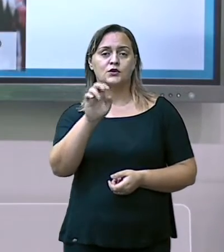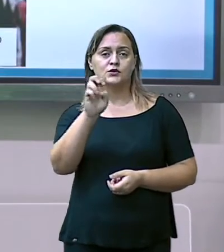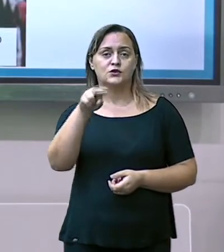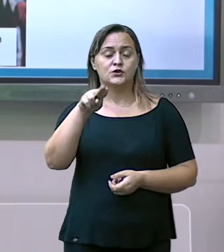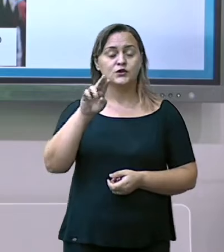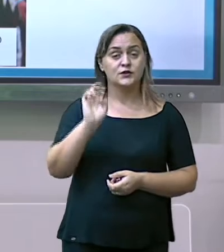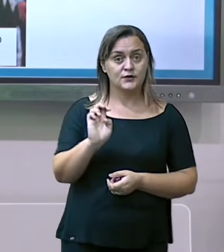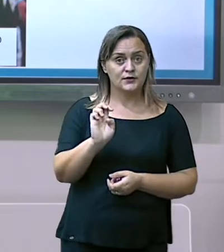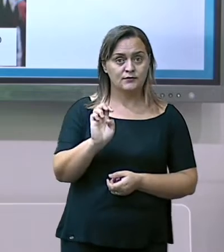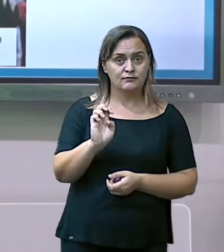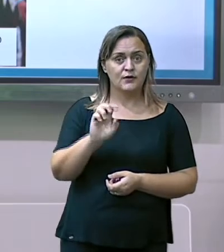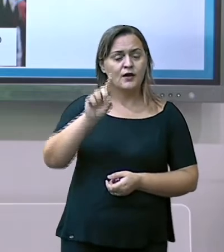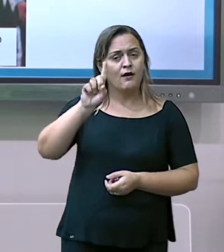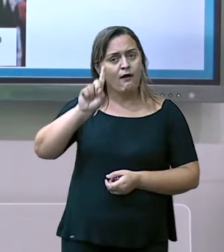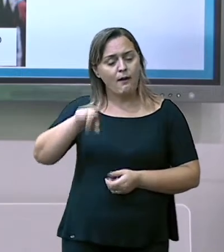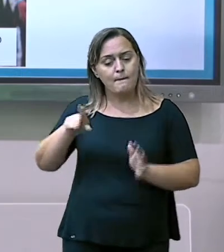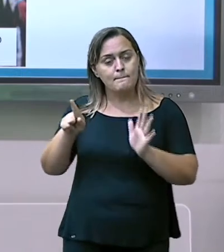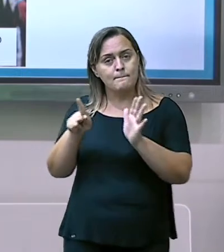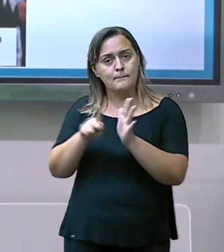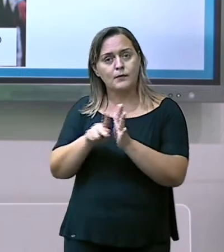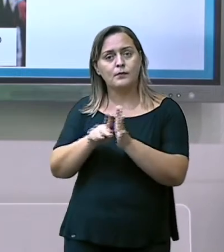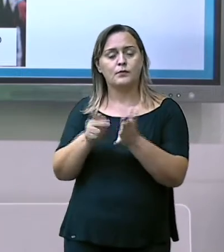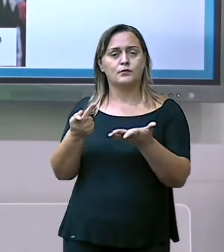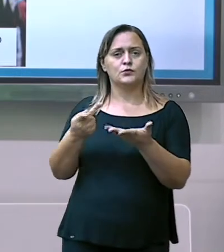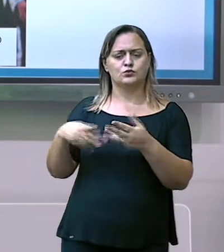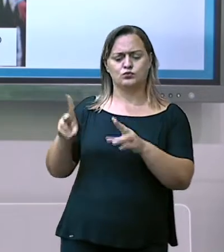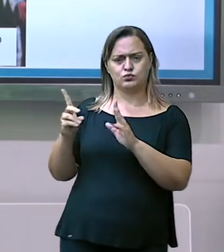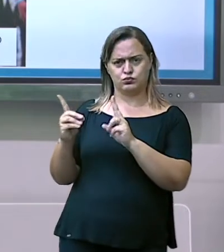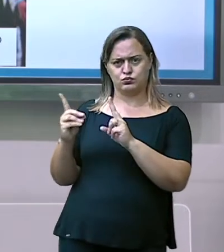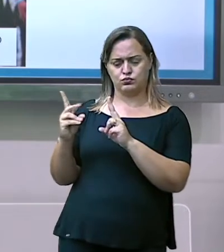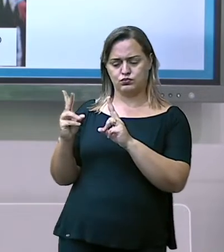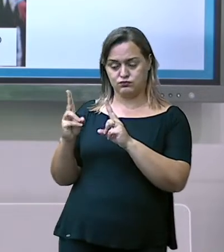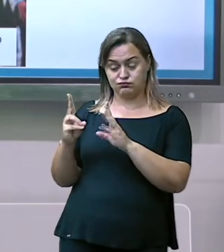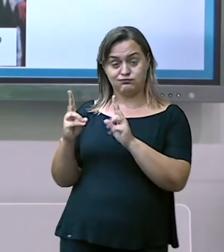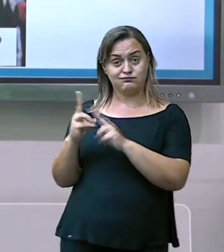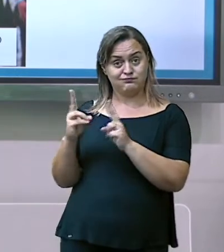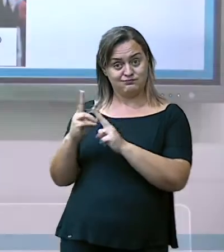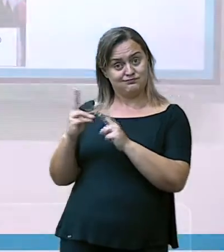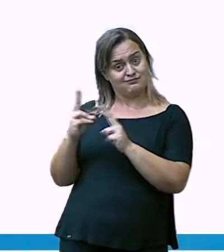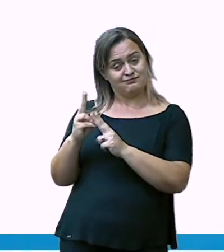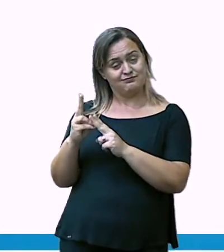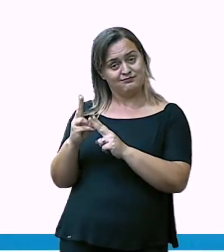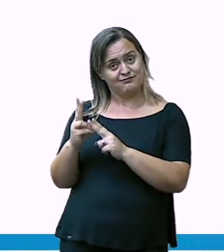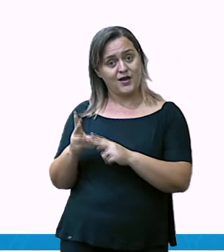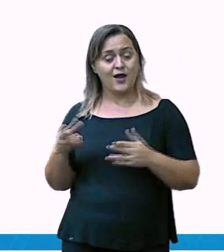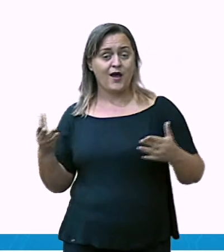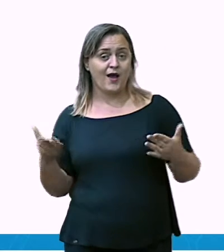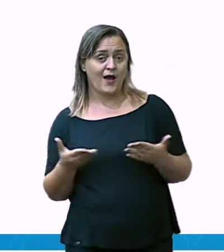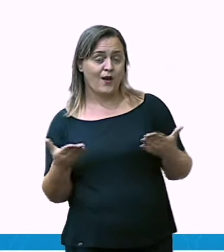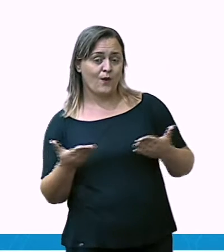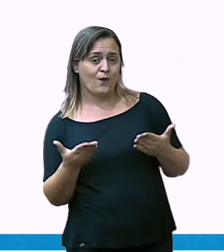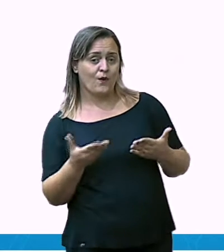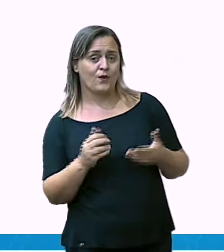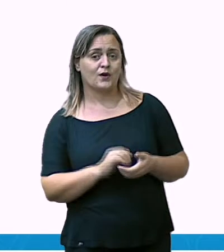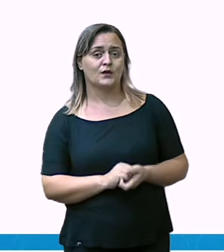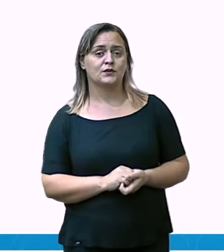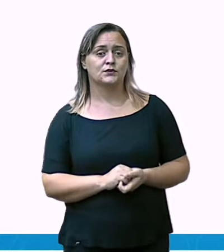O nativo, já na Nova Zelândia, recebe o nome de maoris.